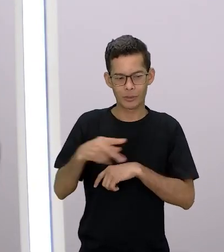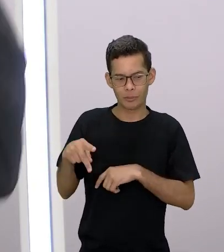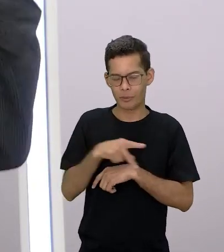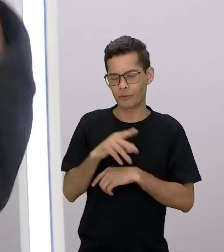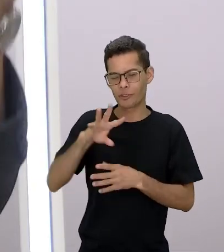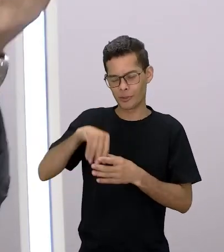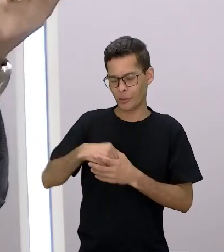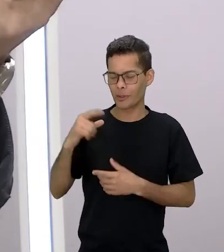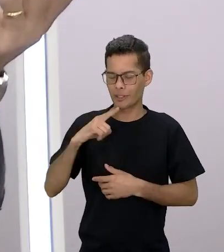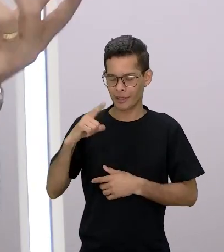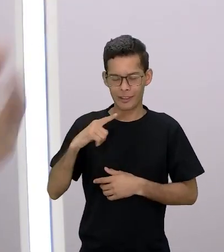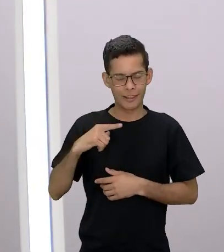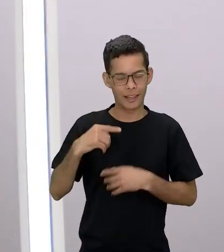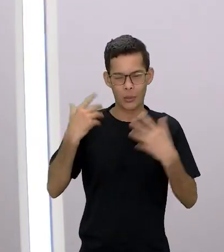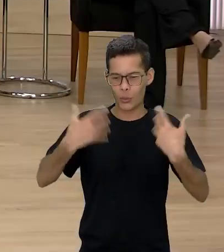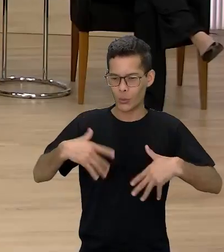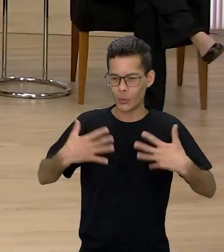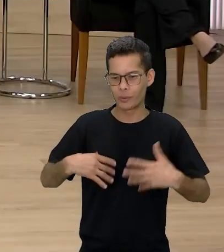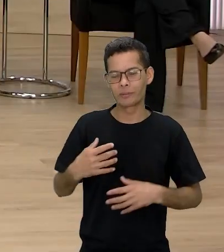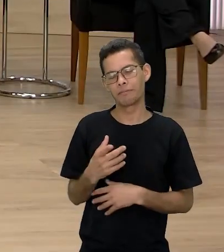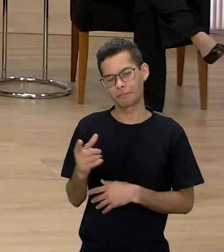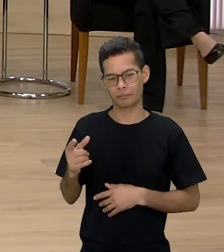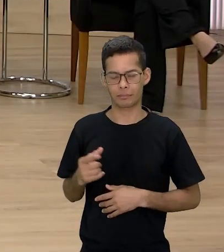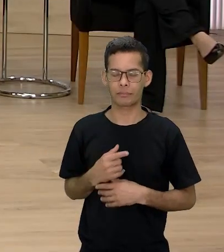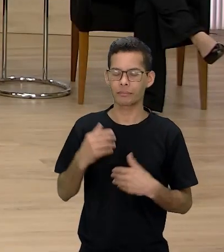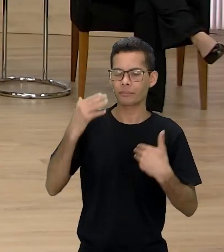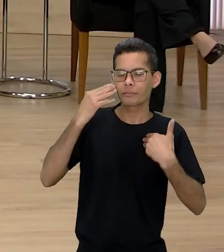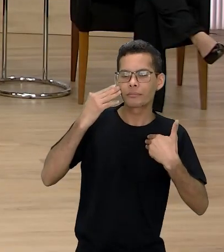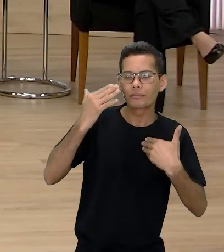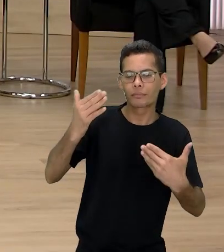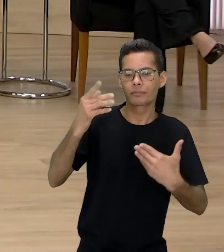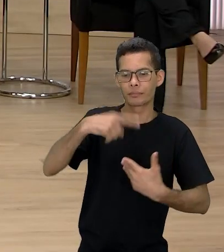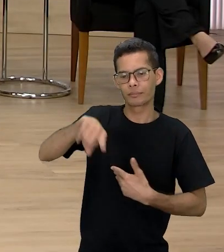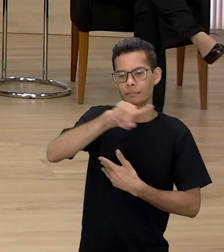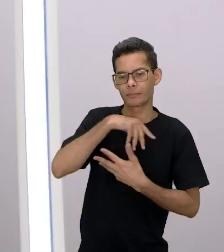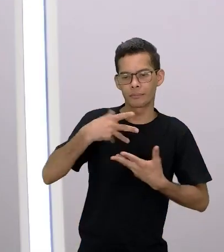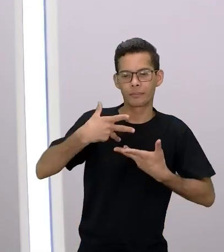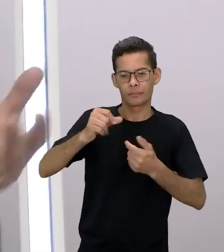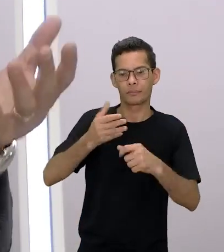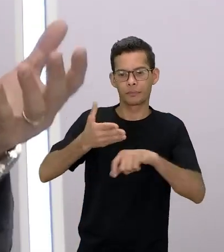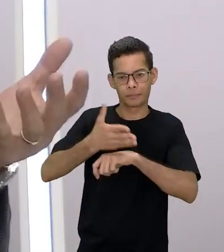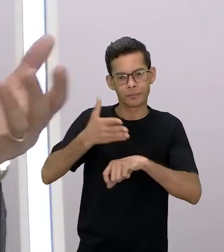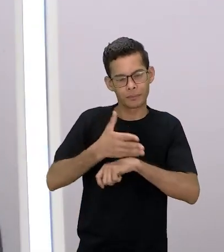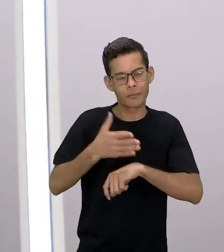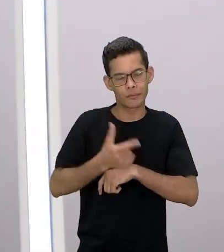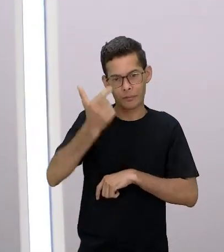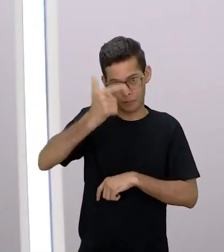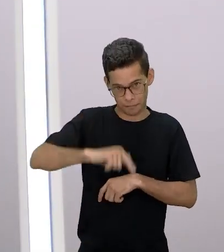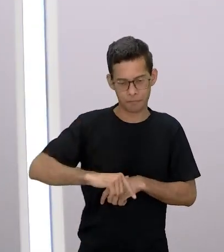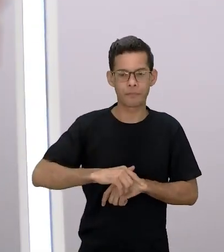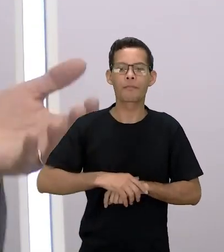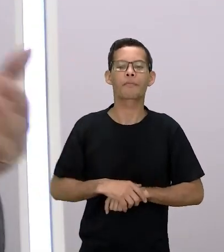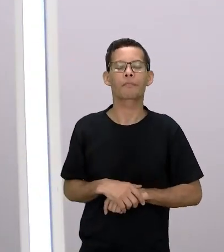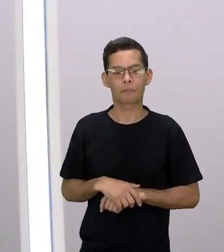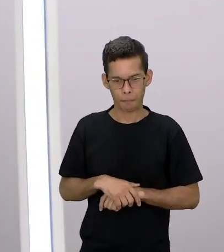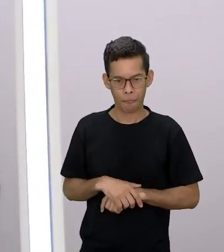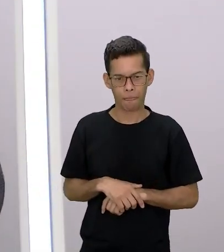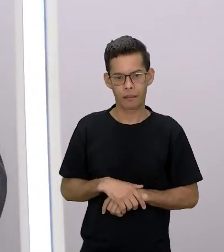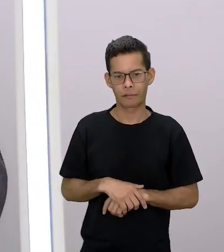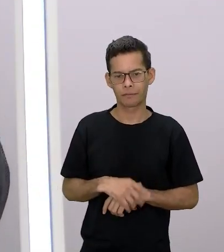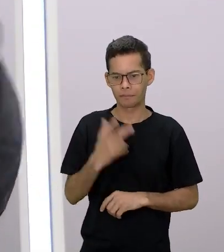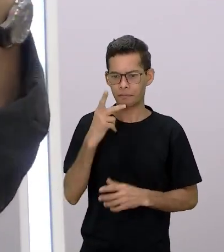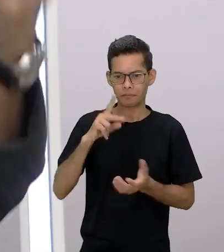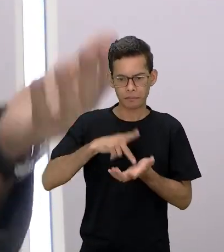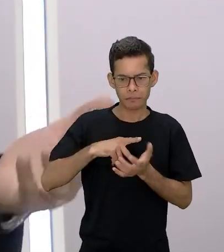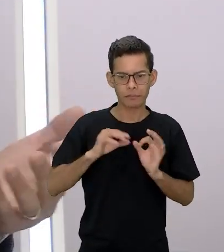esse pensamento retrógrado né então assim eu quero agradecer pela oportunidade mais uma vez de estar aqui com vocês né de fato eu